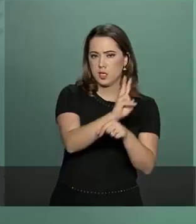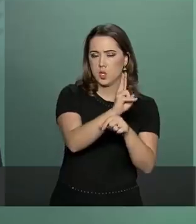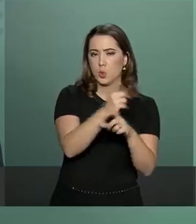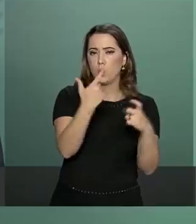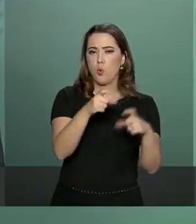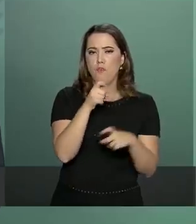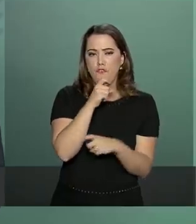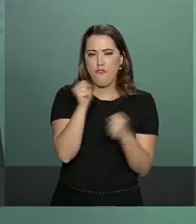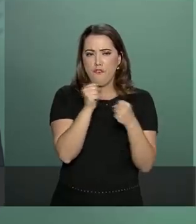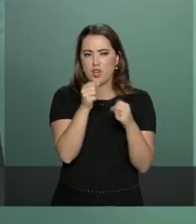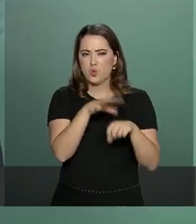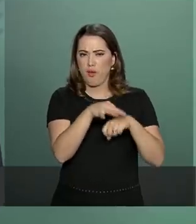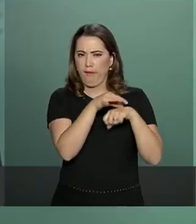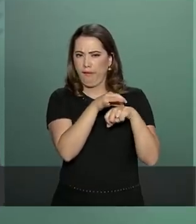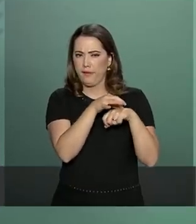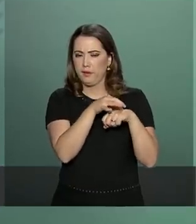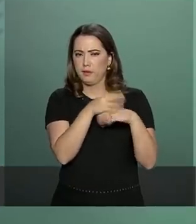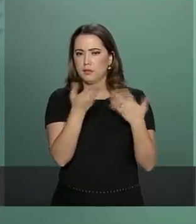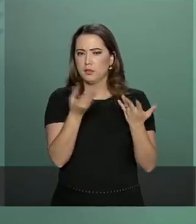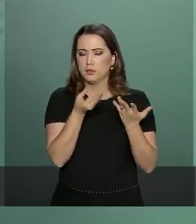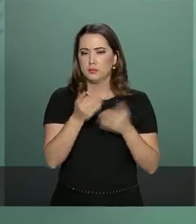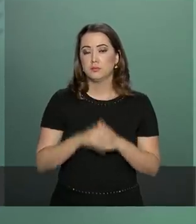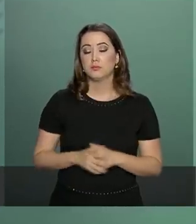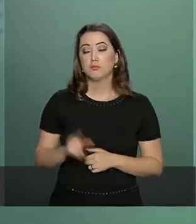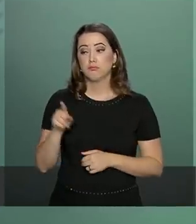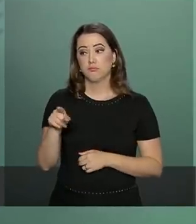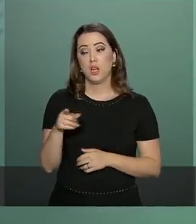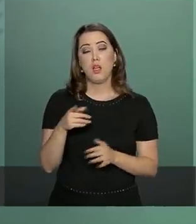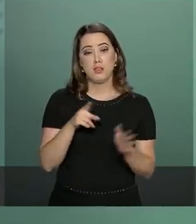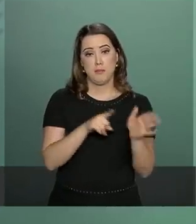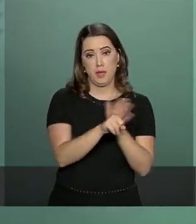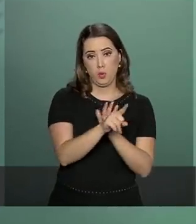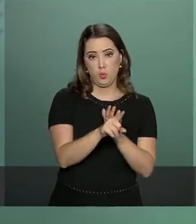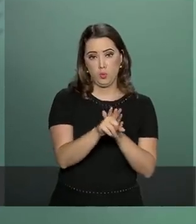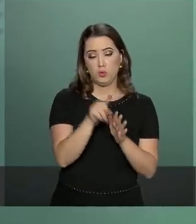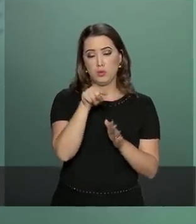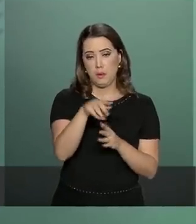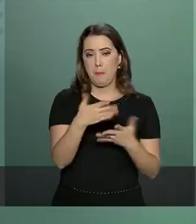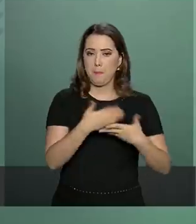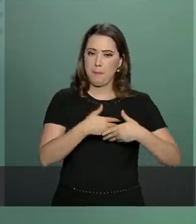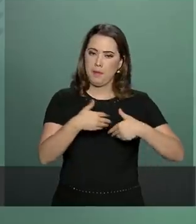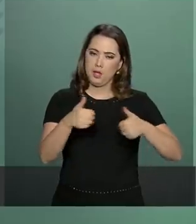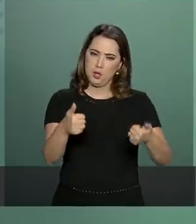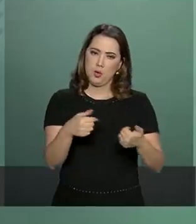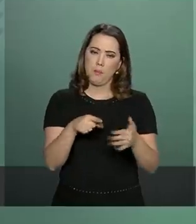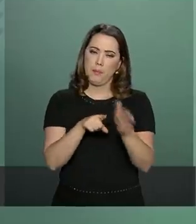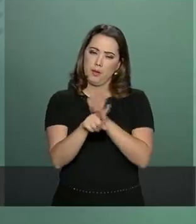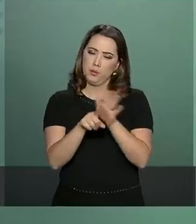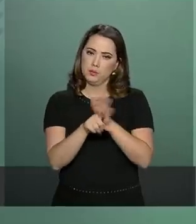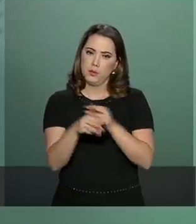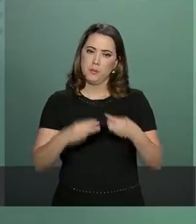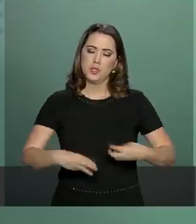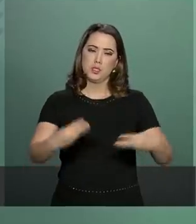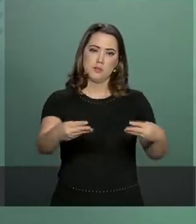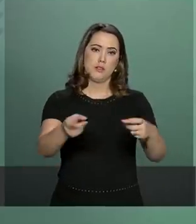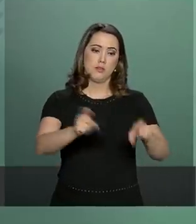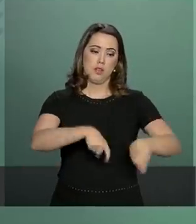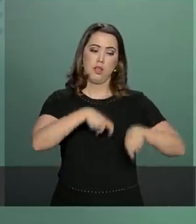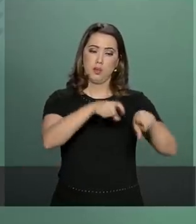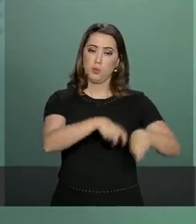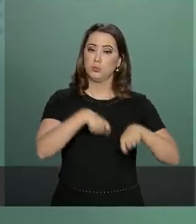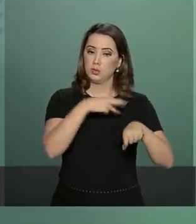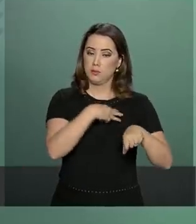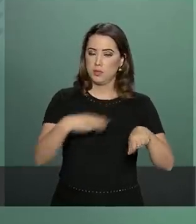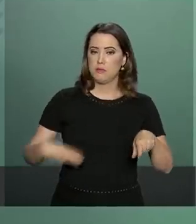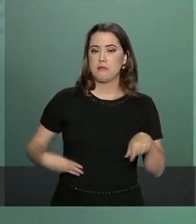Essa última questão, melhor seria endereçada ao Ministério da Agricultura com a ministra Tereza Cristina. Ela tem